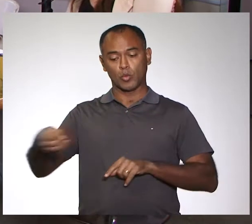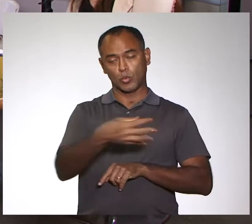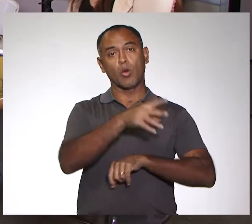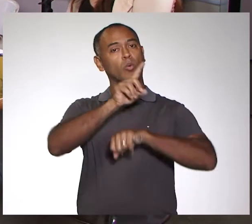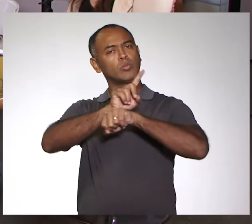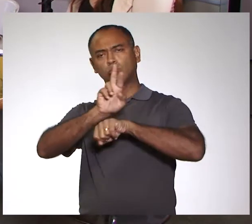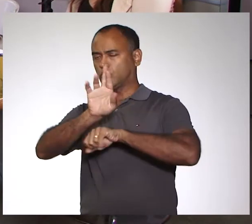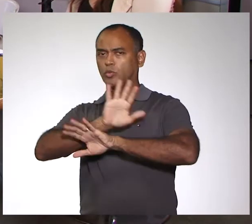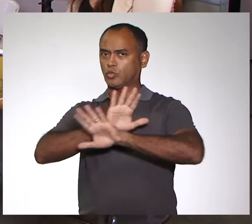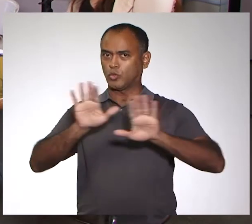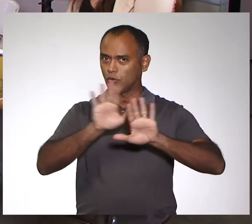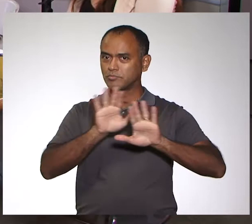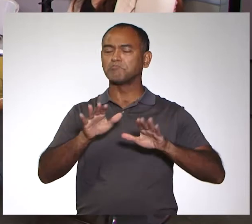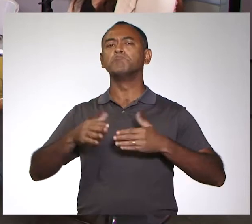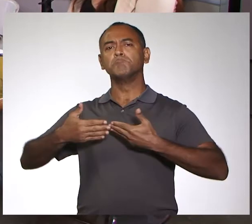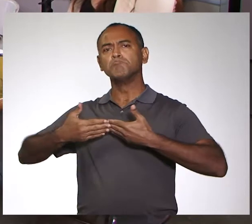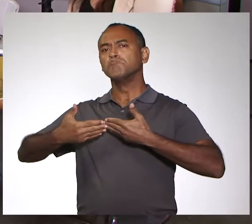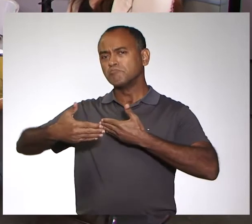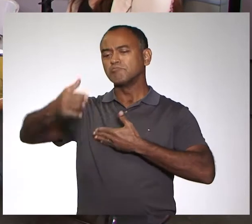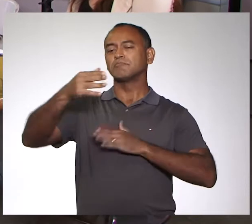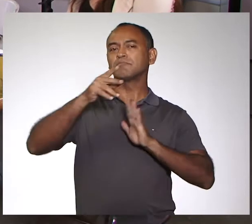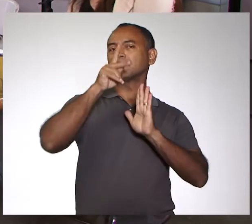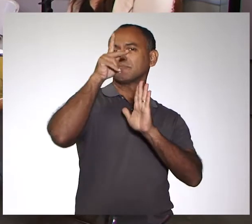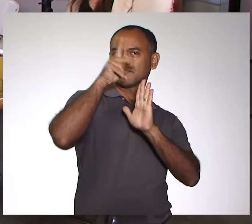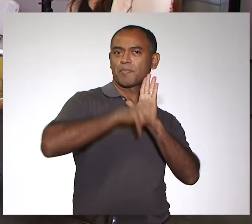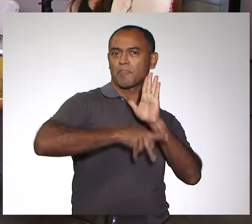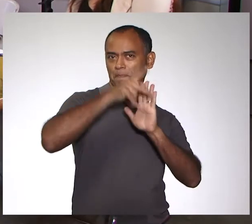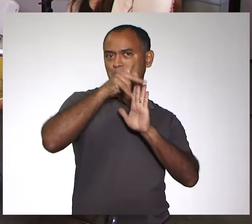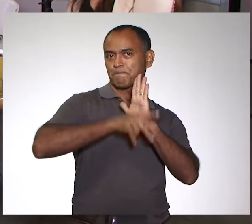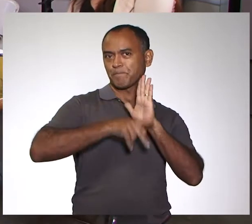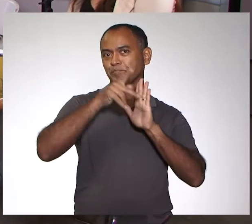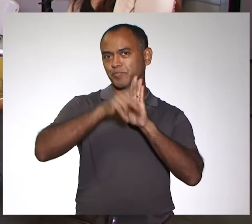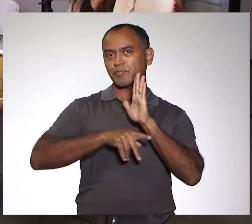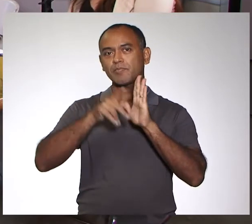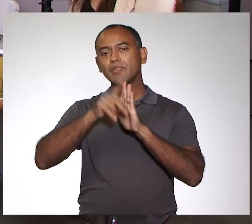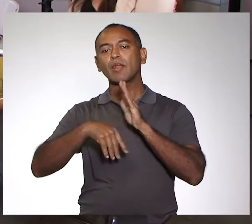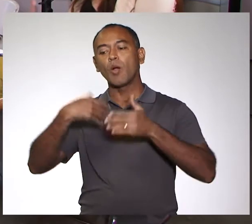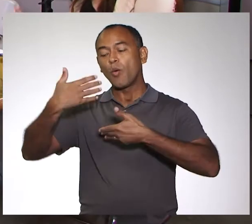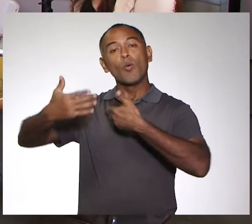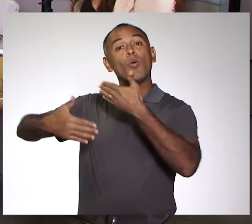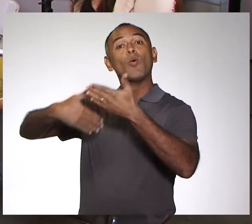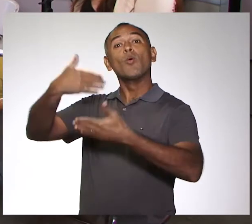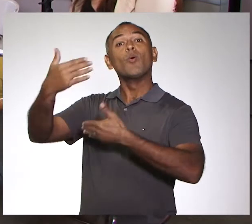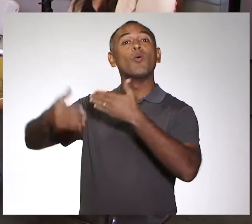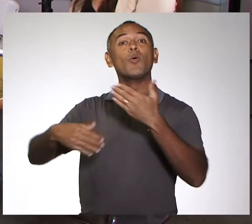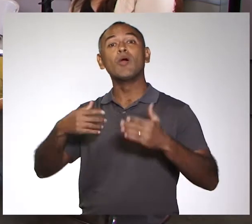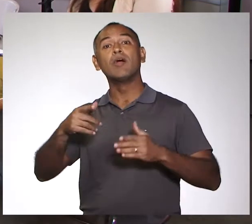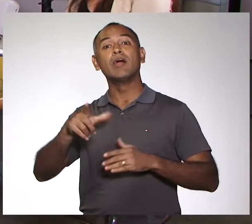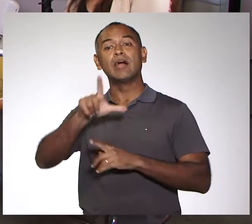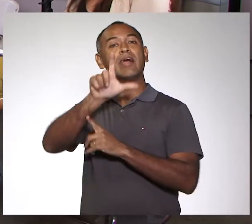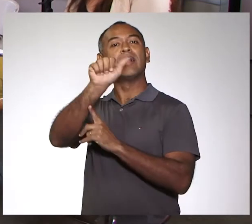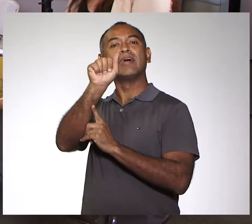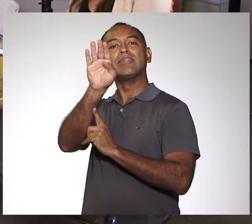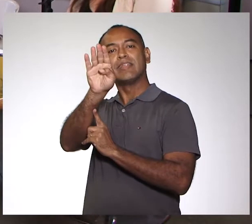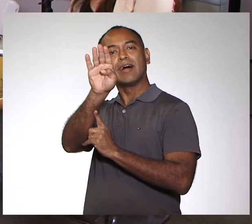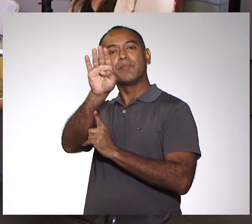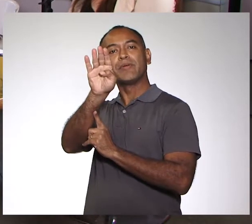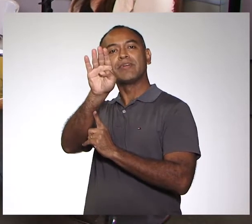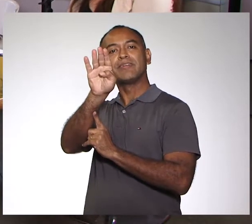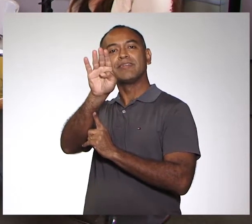Mas o resultado desse projeto levou à criação de um laboratório